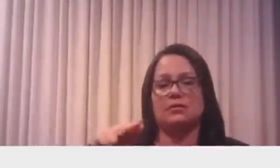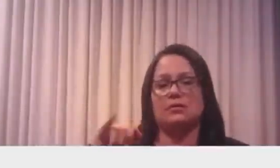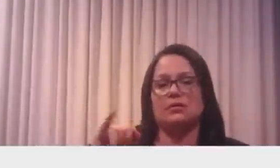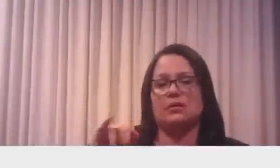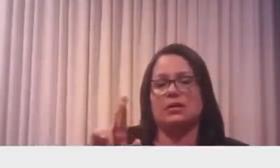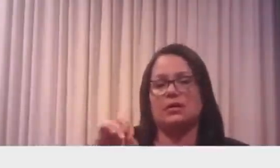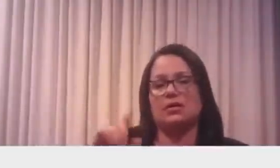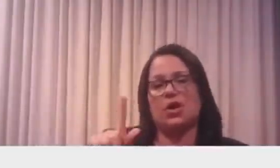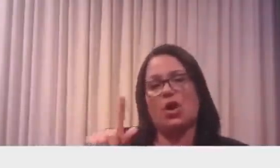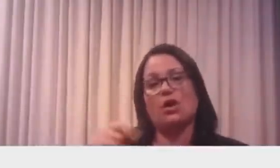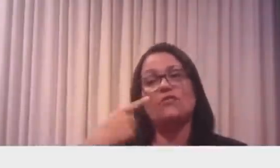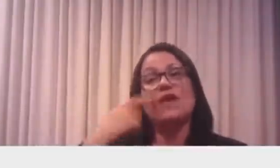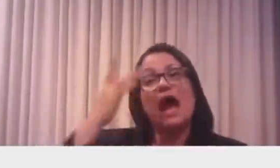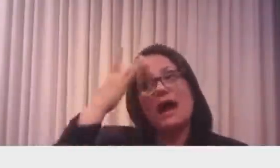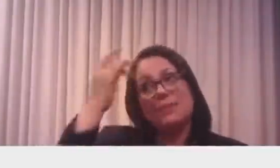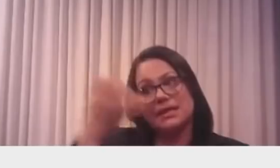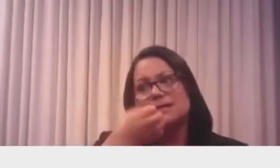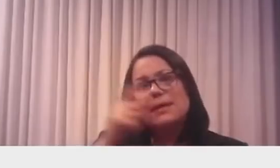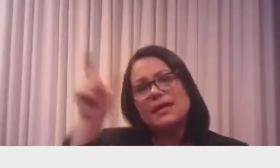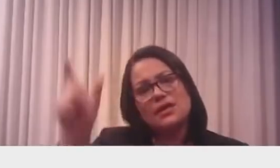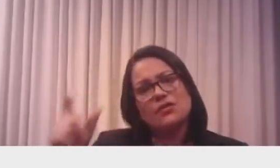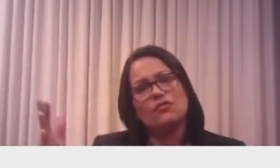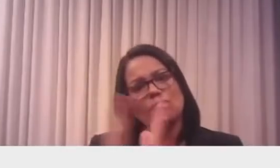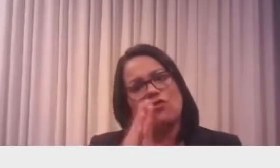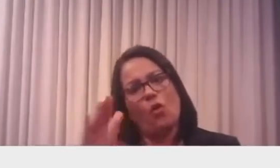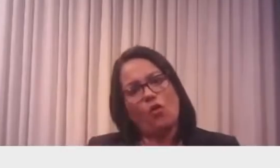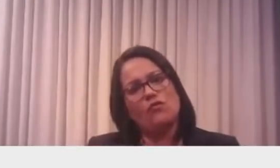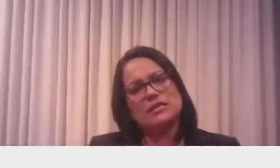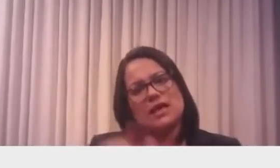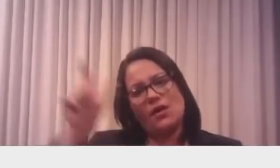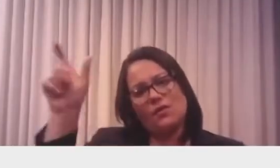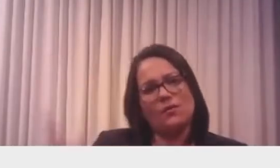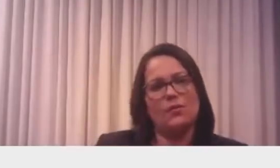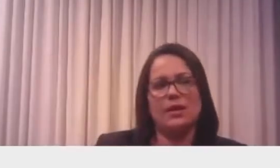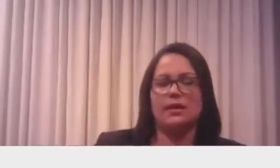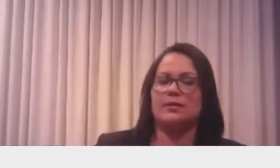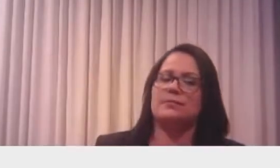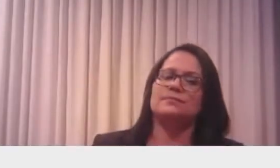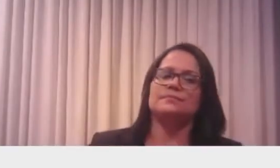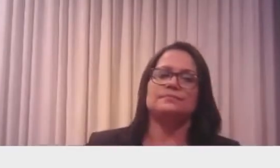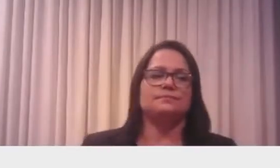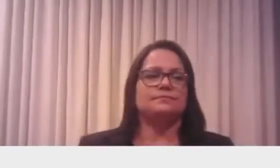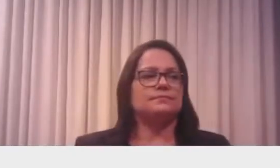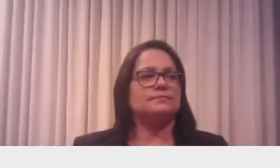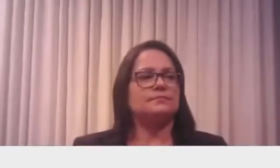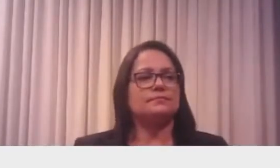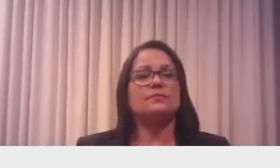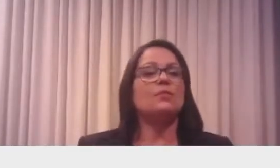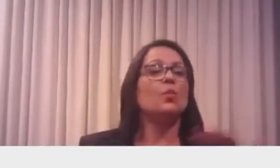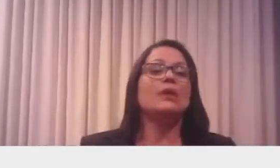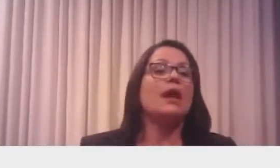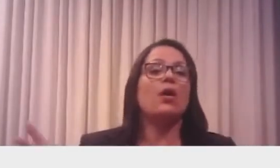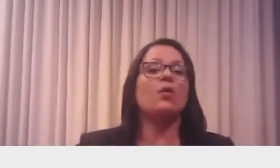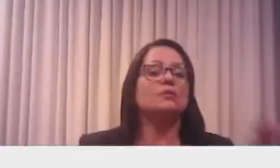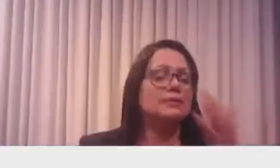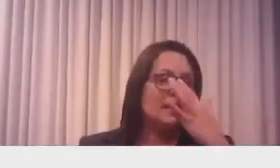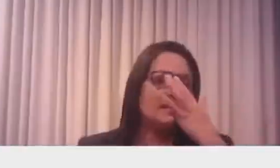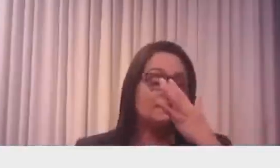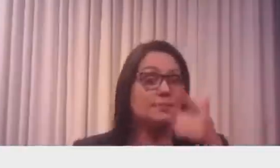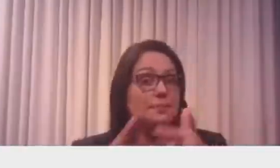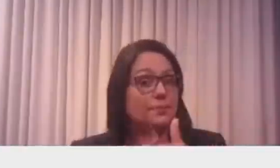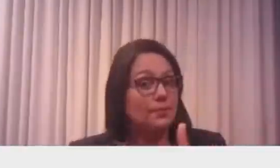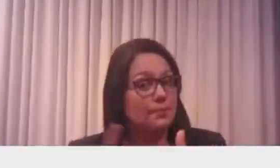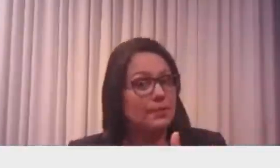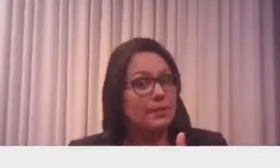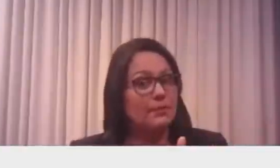Se estiver bom amanhã, vou conversar com ele. E daí é o seguinte, o erro que está acontecendo é erro, dado a falta de